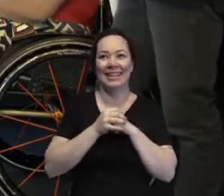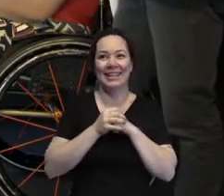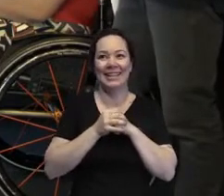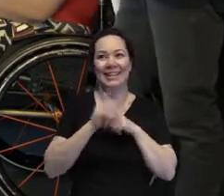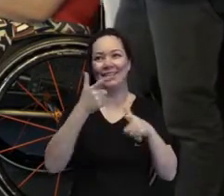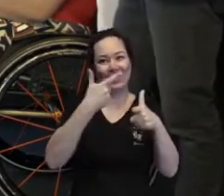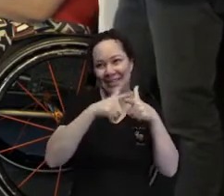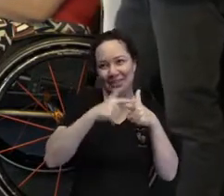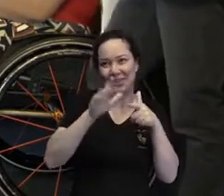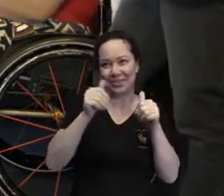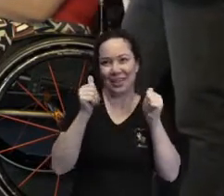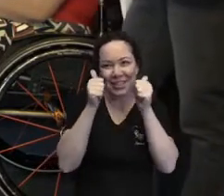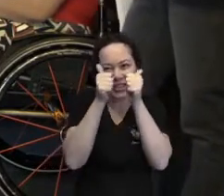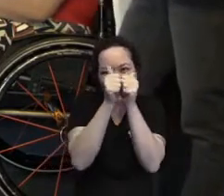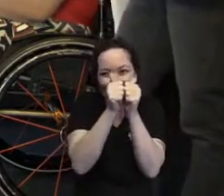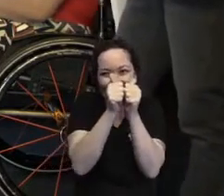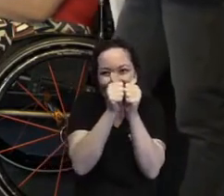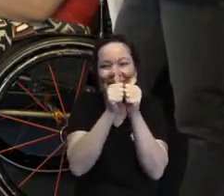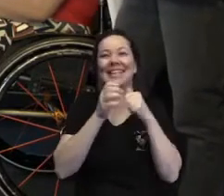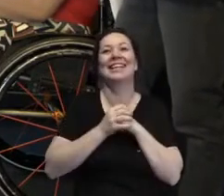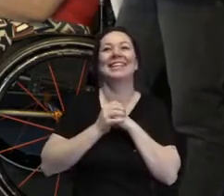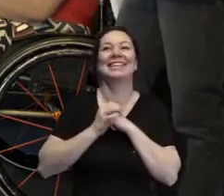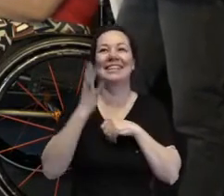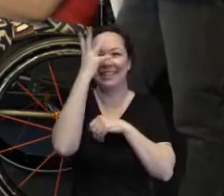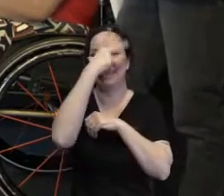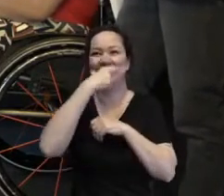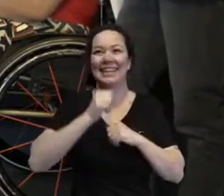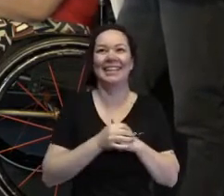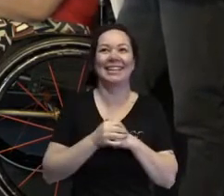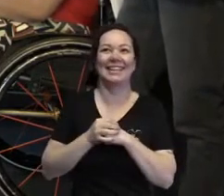para vocês, não, né? Que lindos. Lindos.